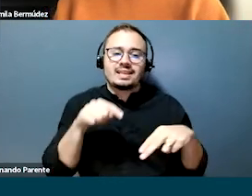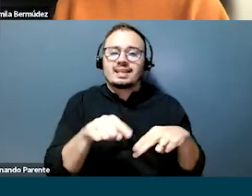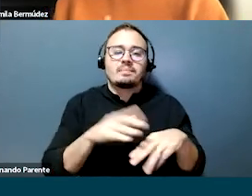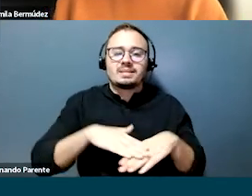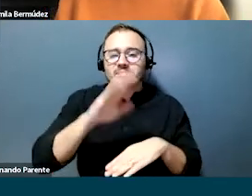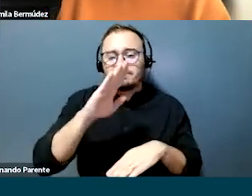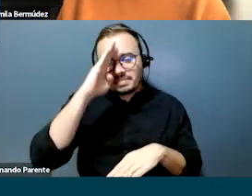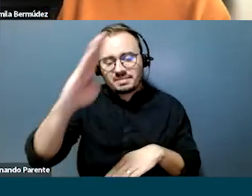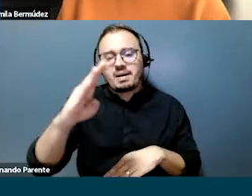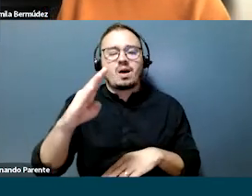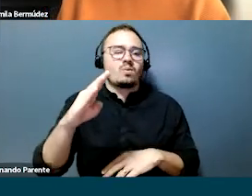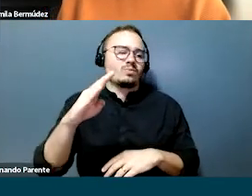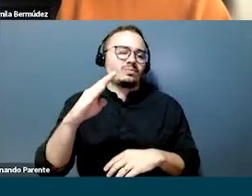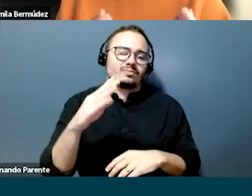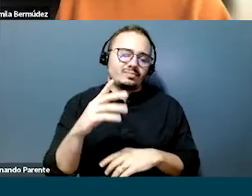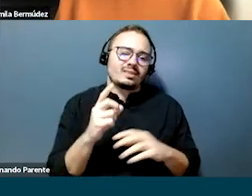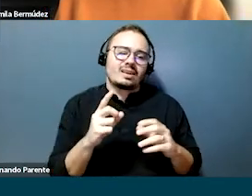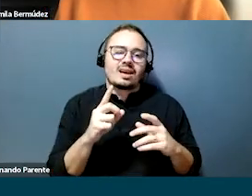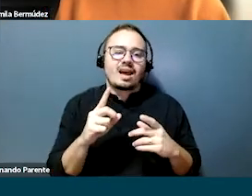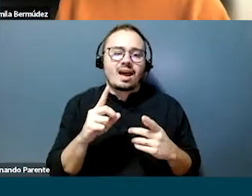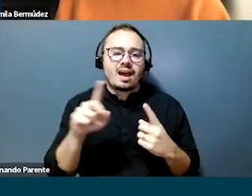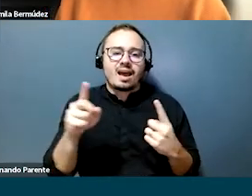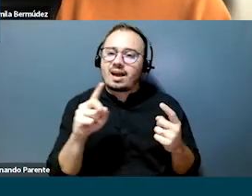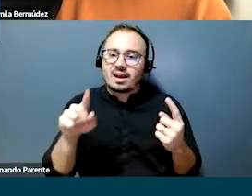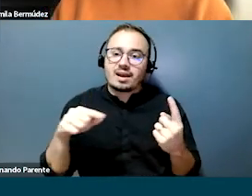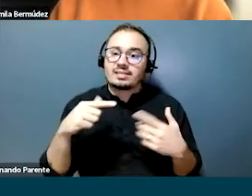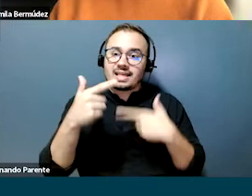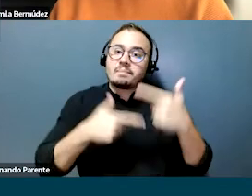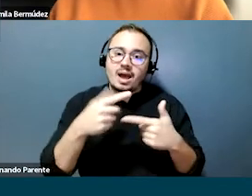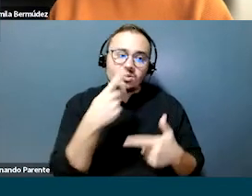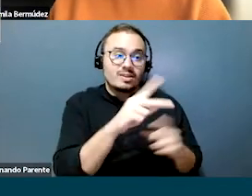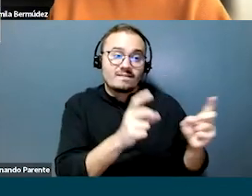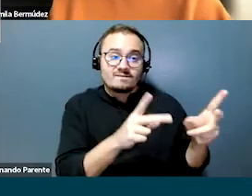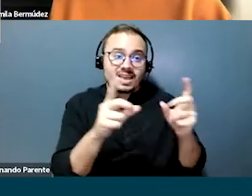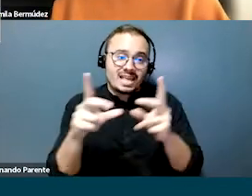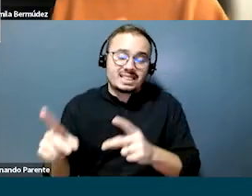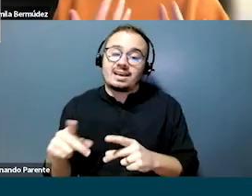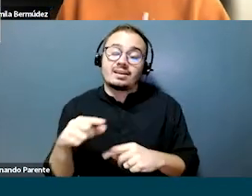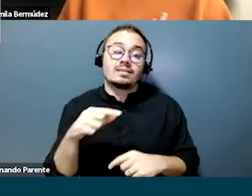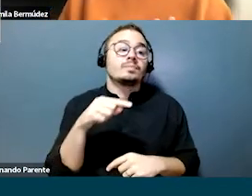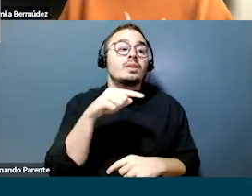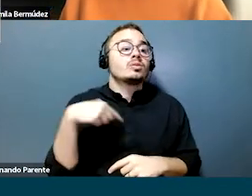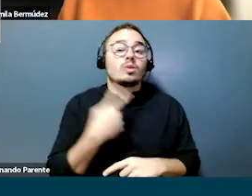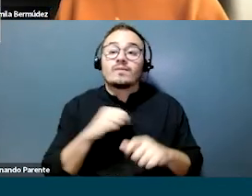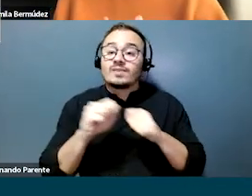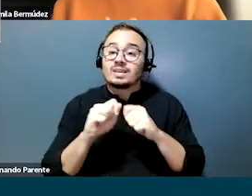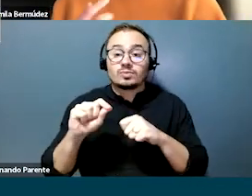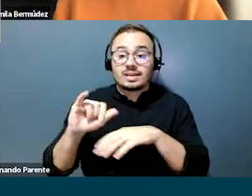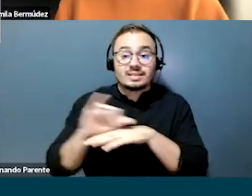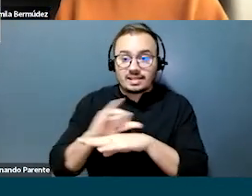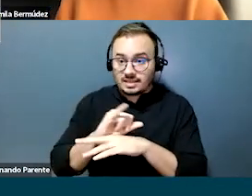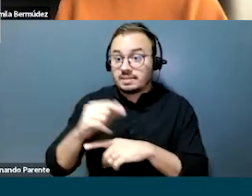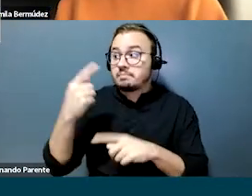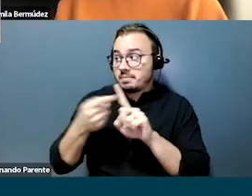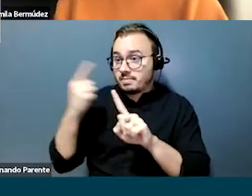criando o contexto para que essa experiência de venda seja a melhor possível e possa ser escalada. E, para atingir esse objetivo, a gente teve uma equipe